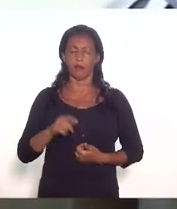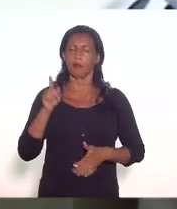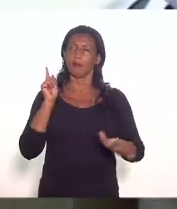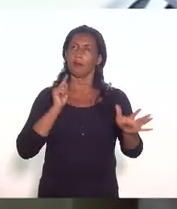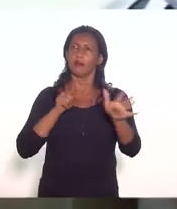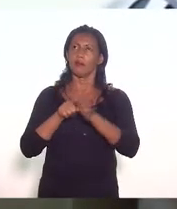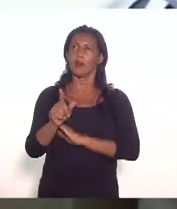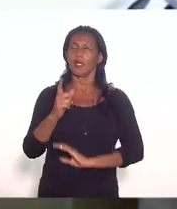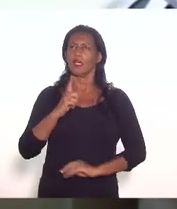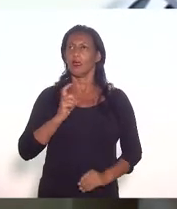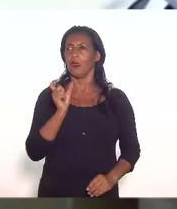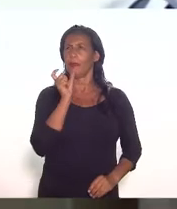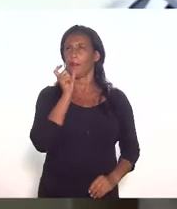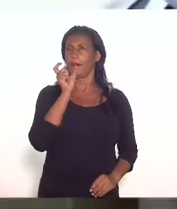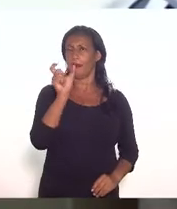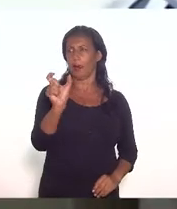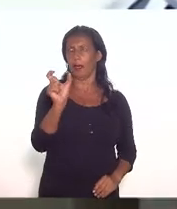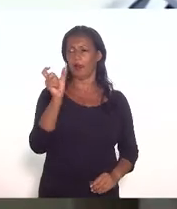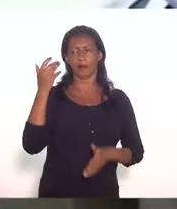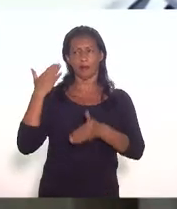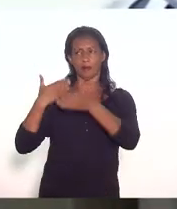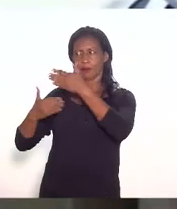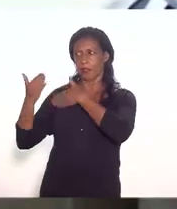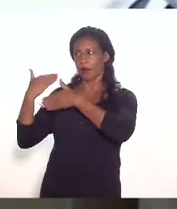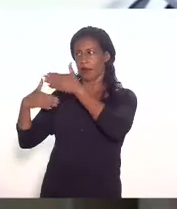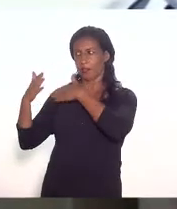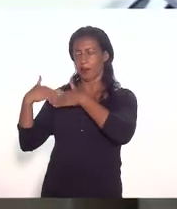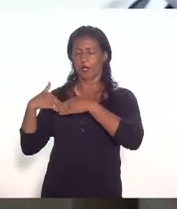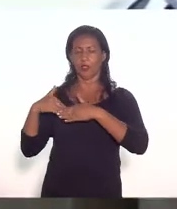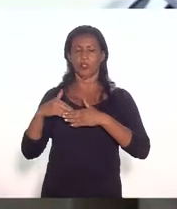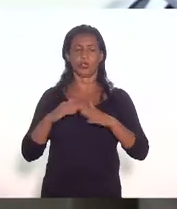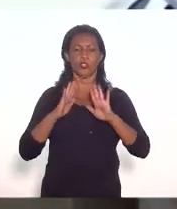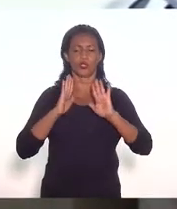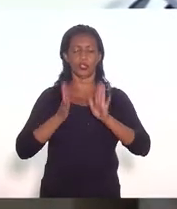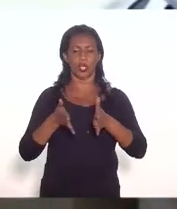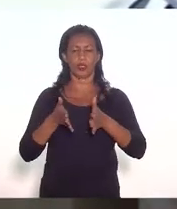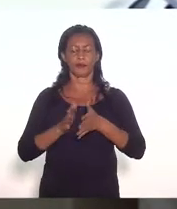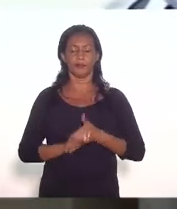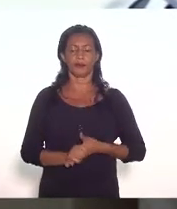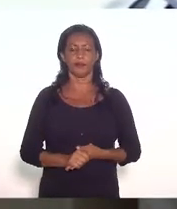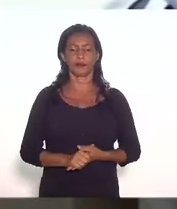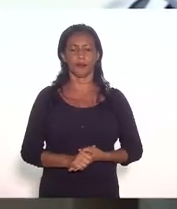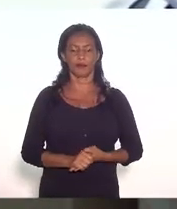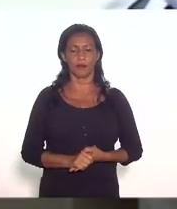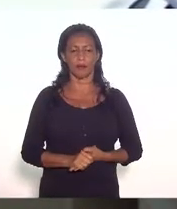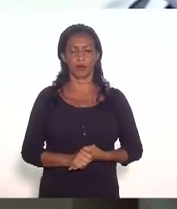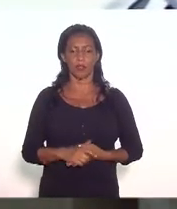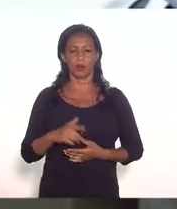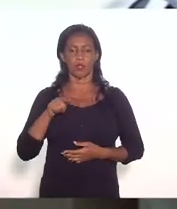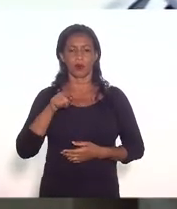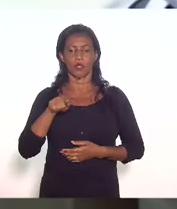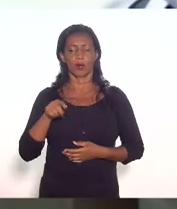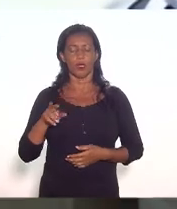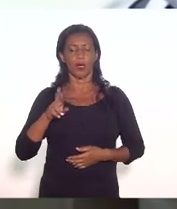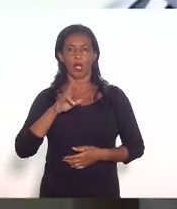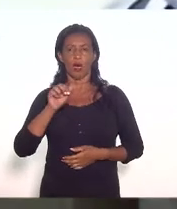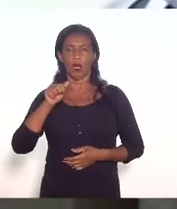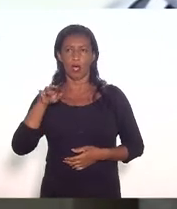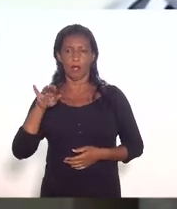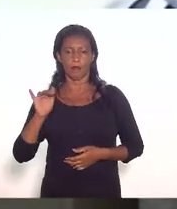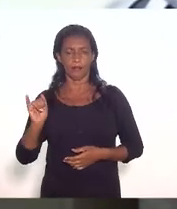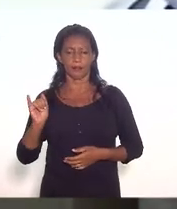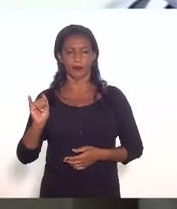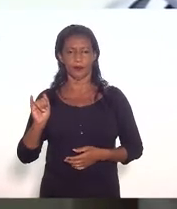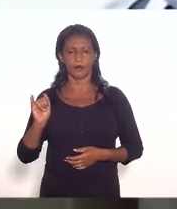levantei na inicial e agora o senhor Francisco Pinto também o fez sobre a questão do hub e